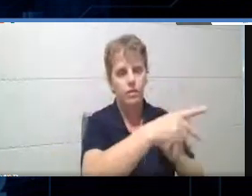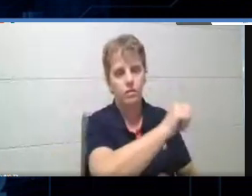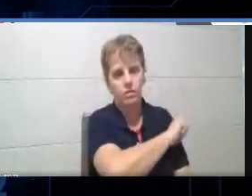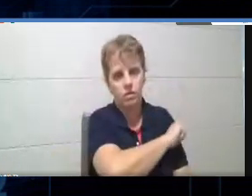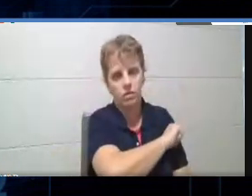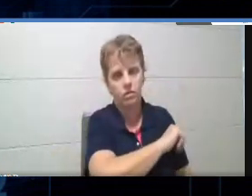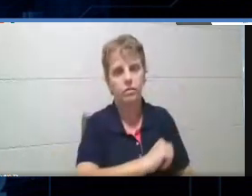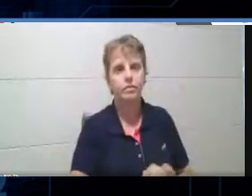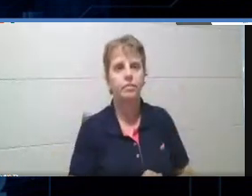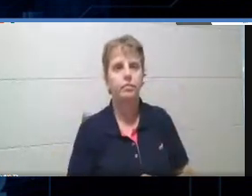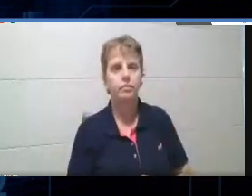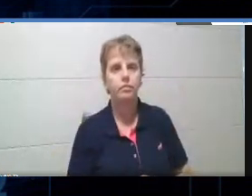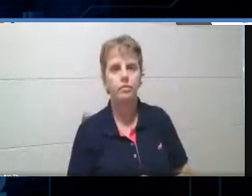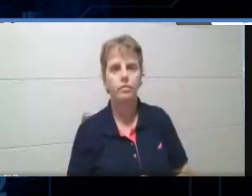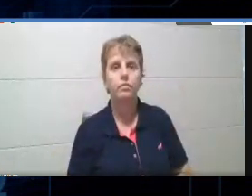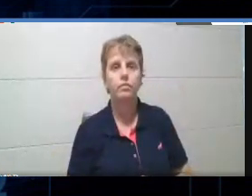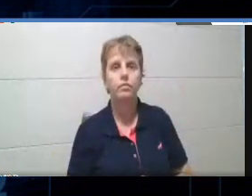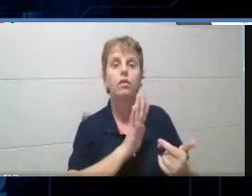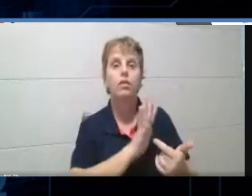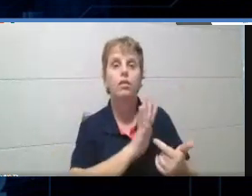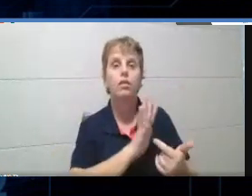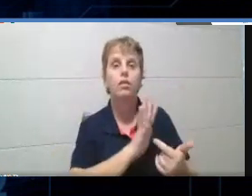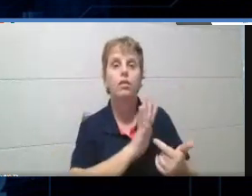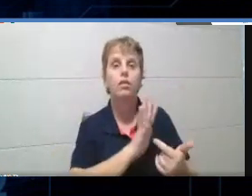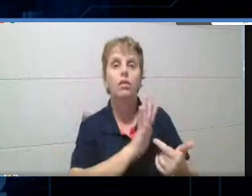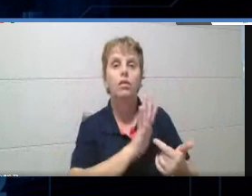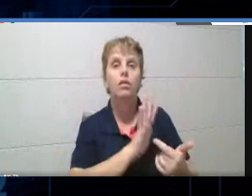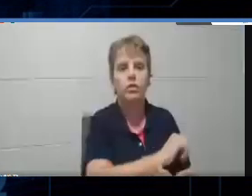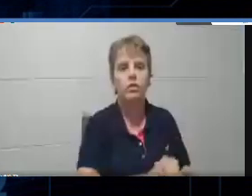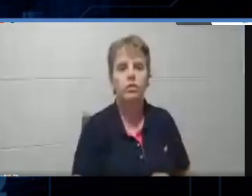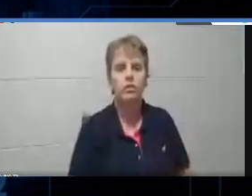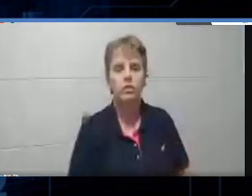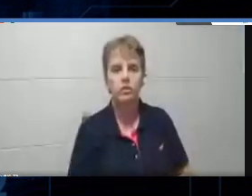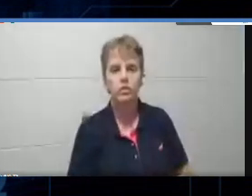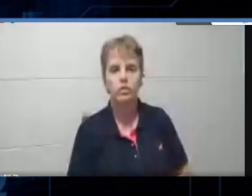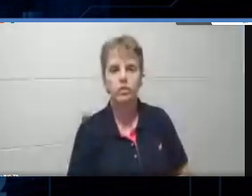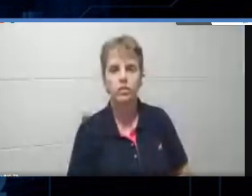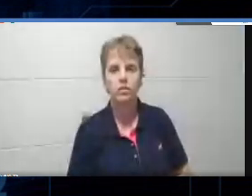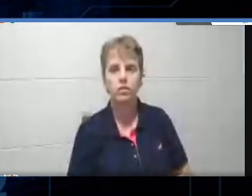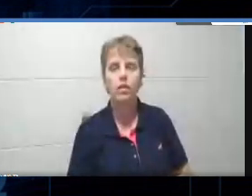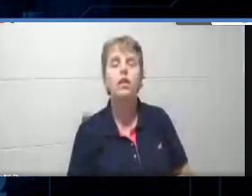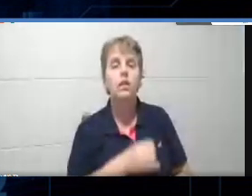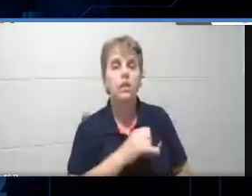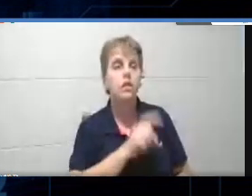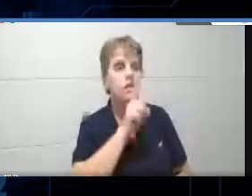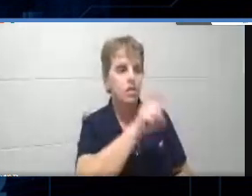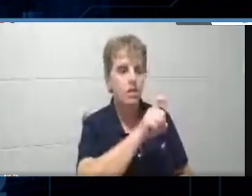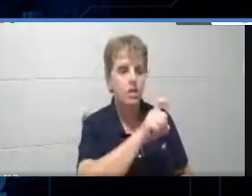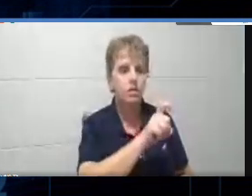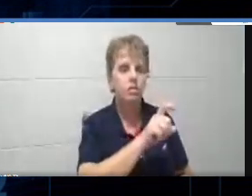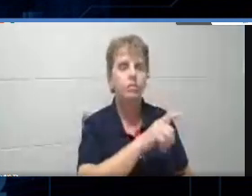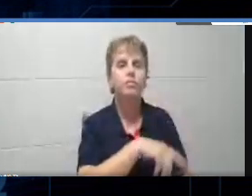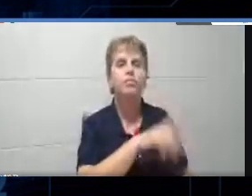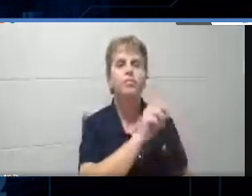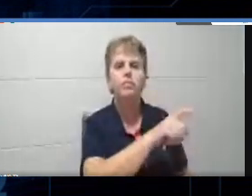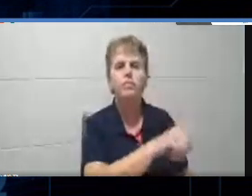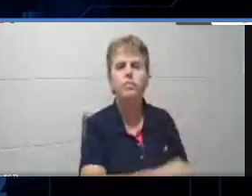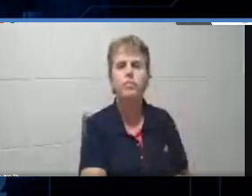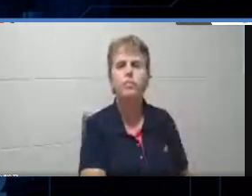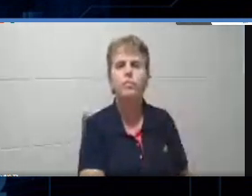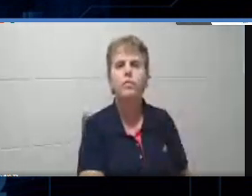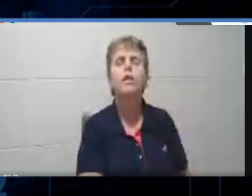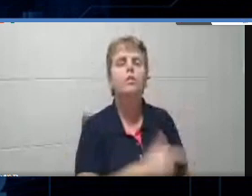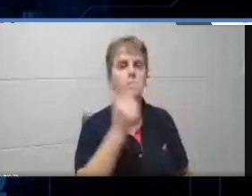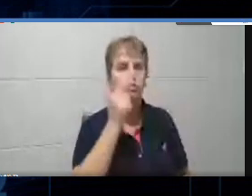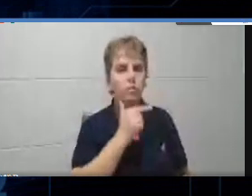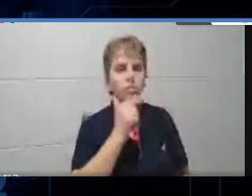primeira, que é para trabalhar ao vivo com os alunos, tá? Se eu clicar em play live, então, nós podemos trabalhar